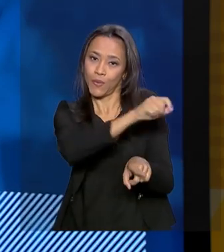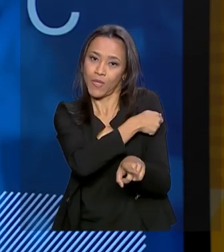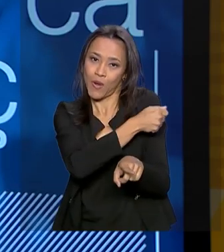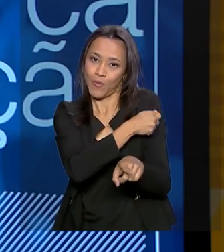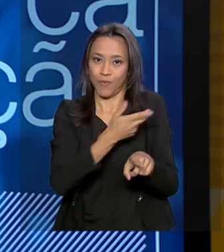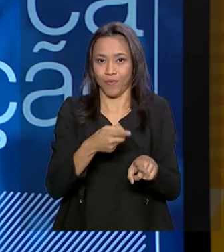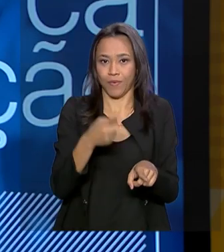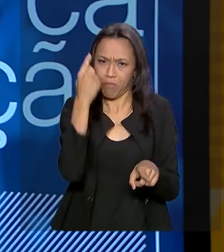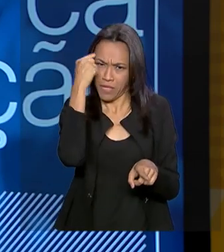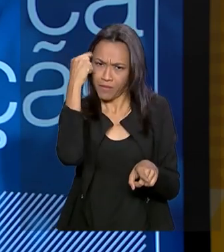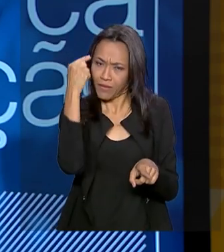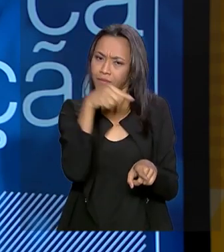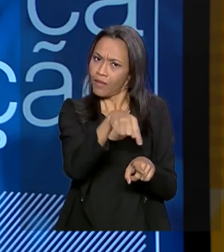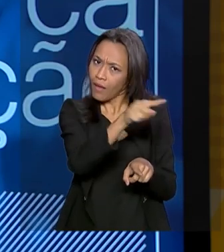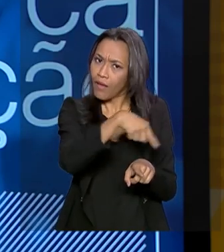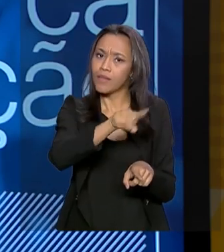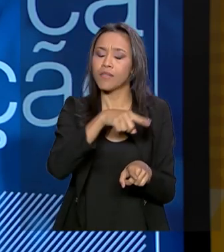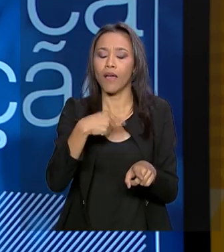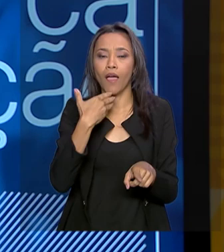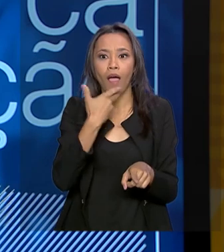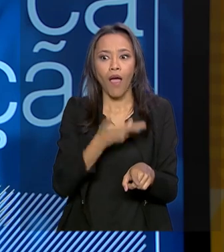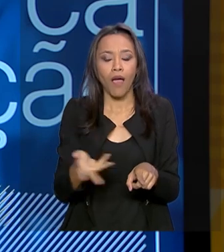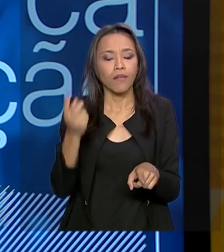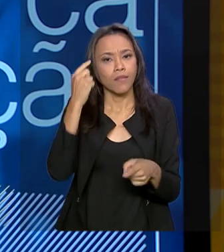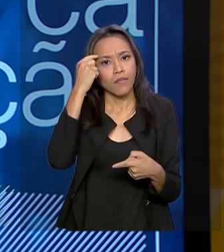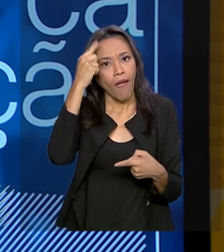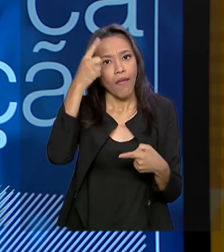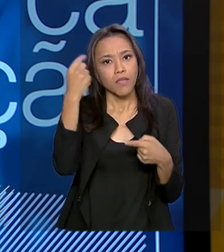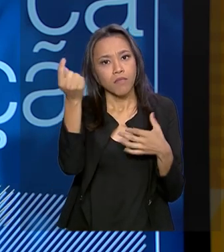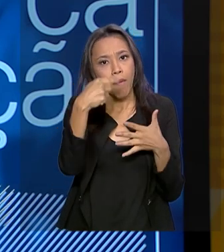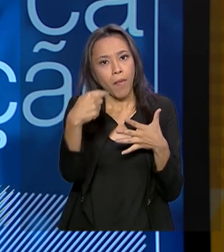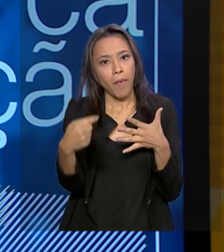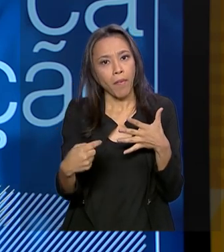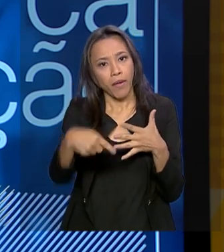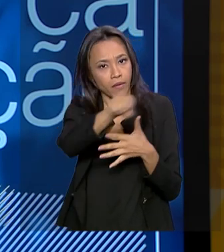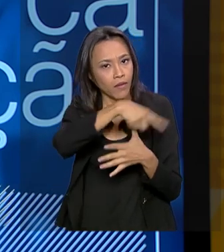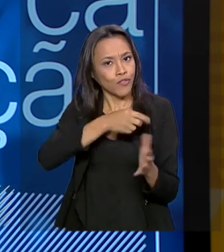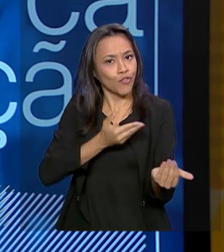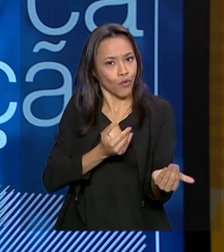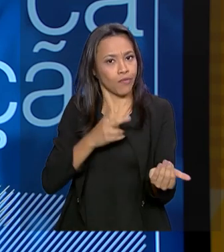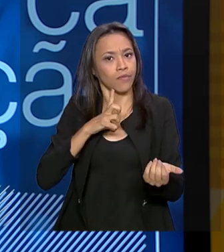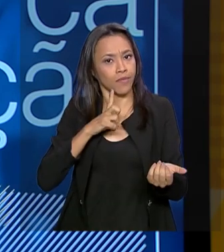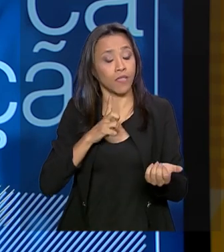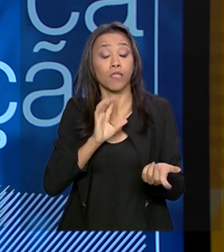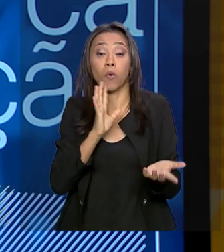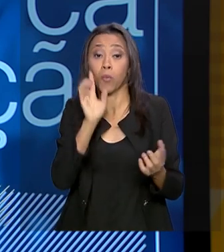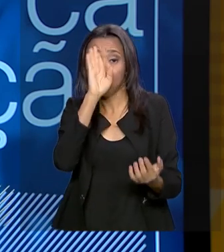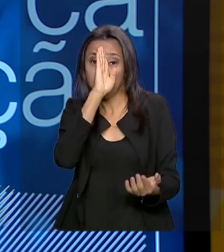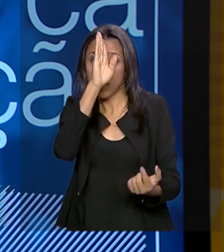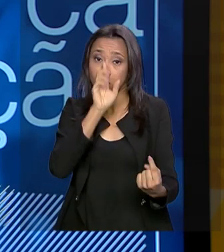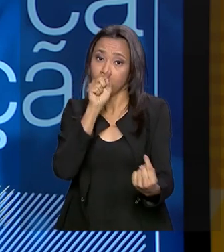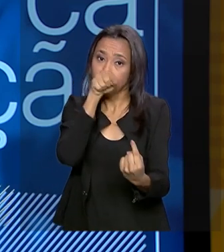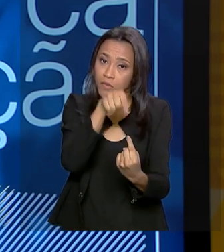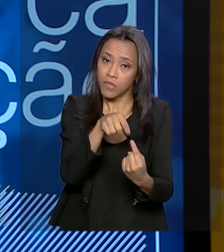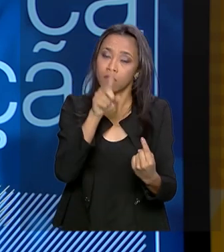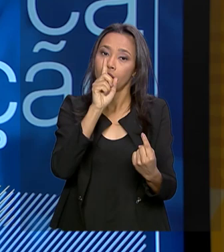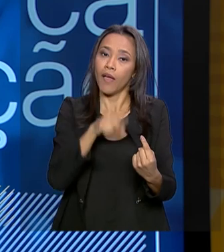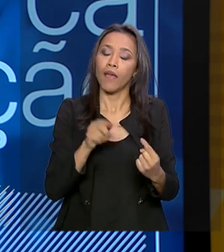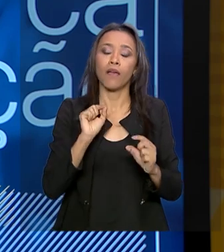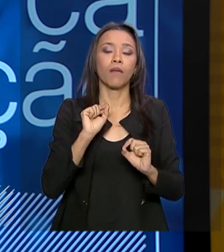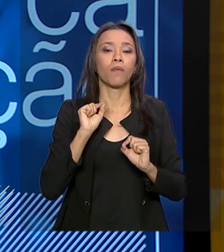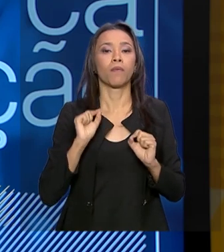encantador a quantidade de ideias geniais que essa geração tem. Então, o principal objetivo é fortalecer